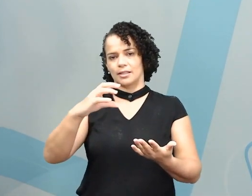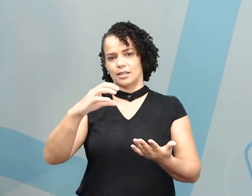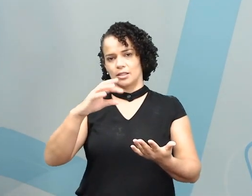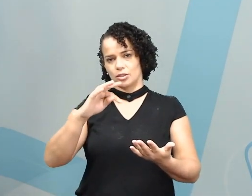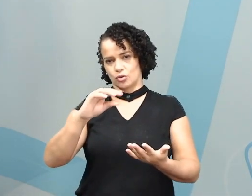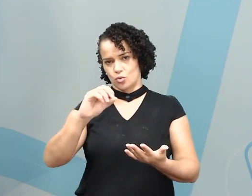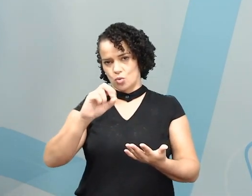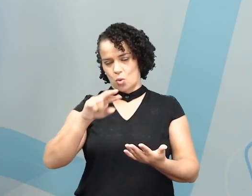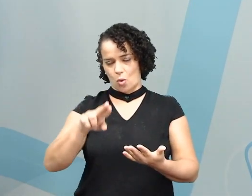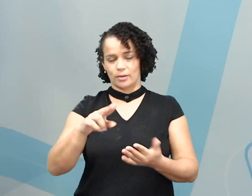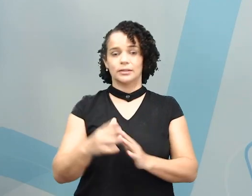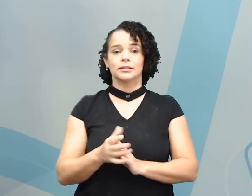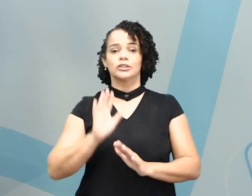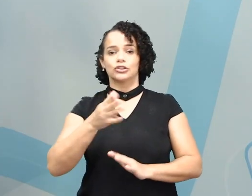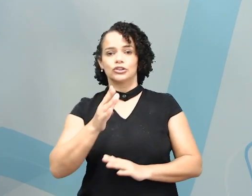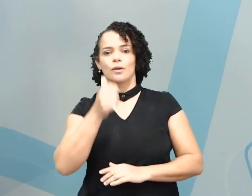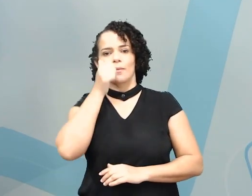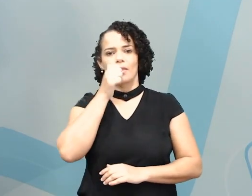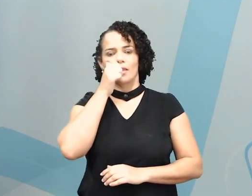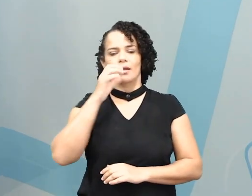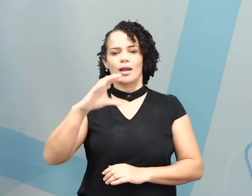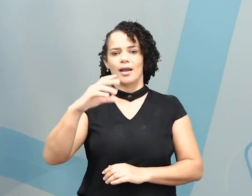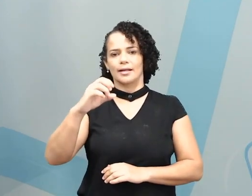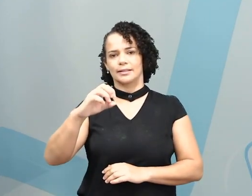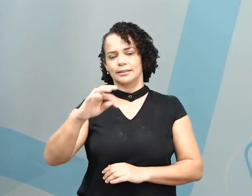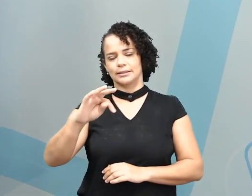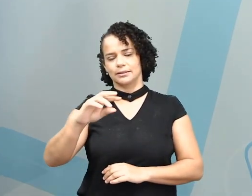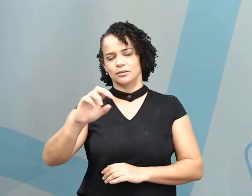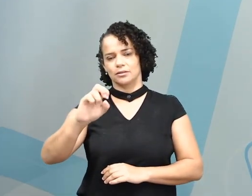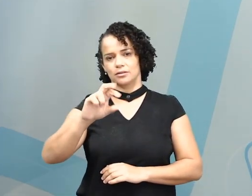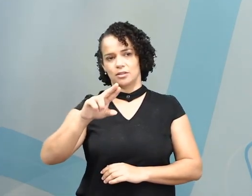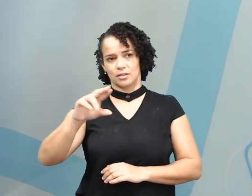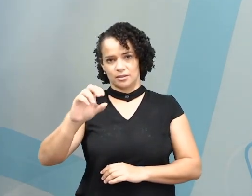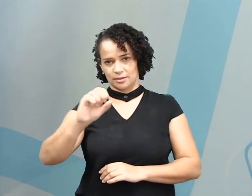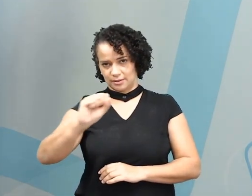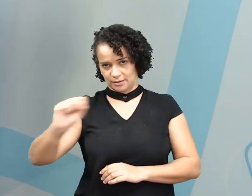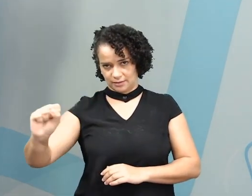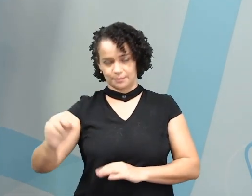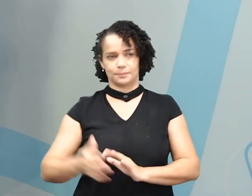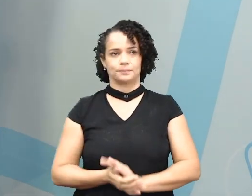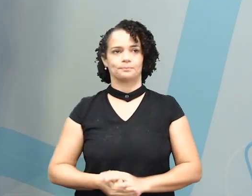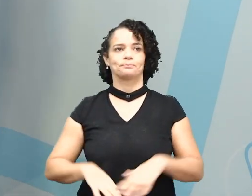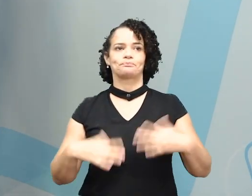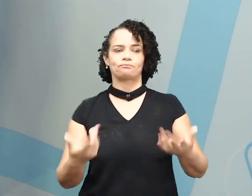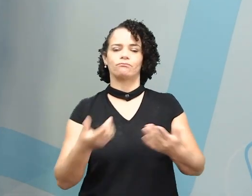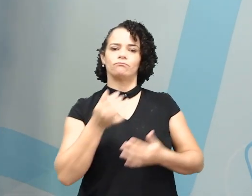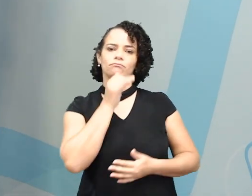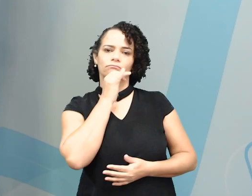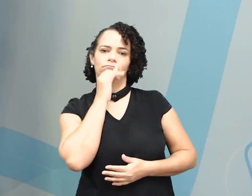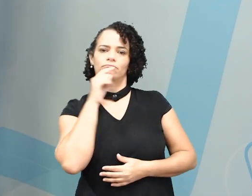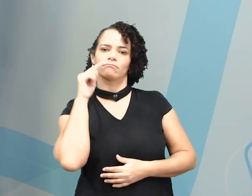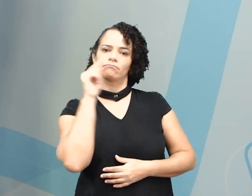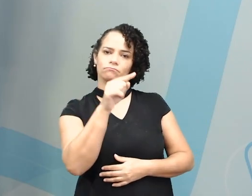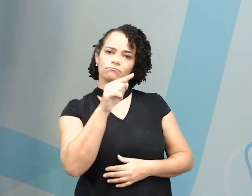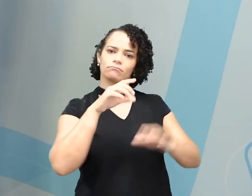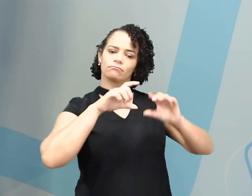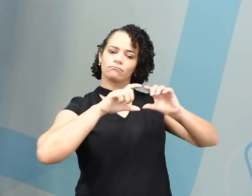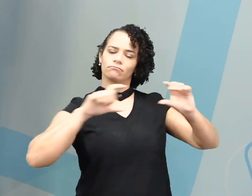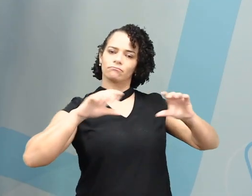actress. Eu tenho mais um exemplo para vocês. Por exemplo, what does he do?